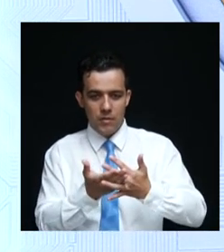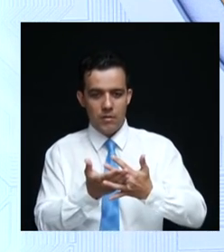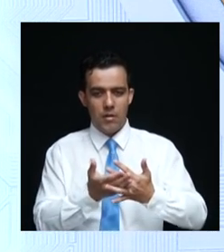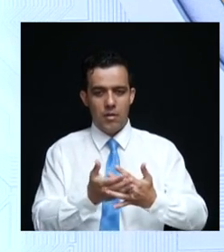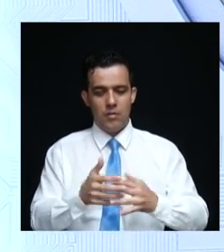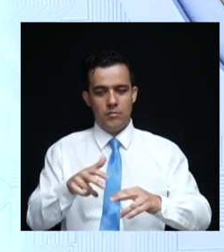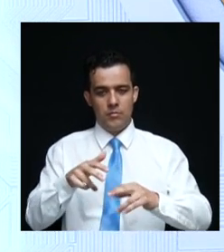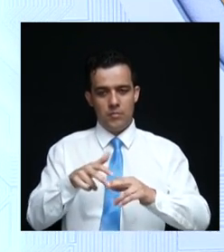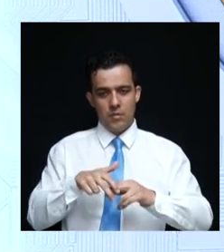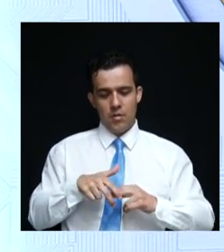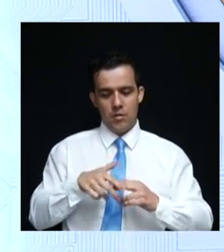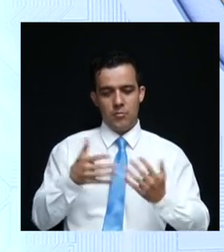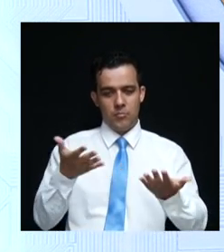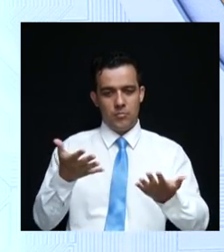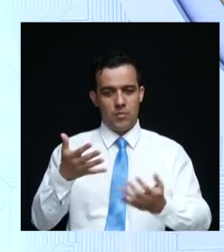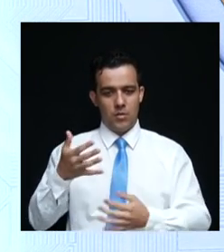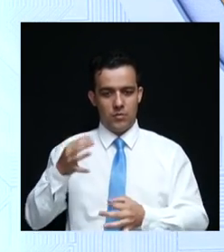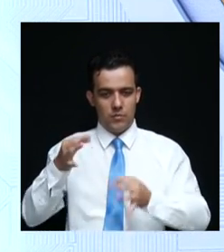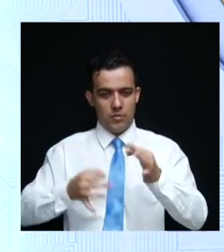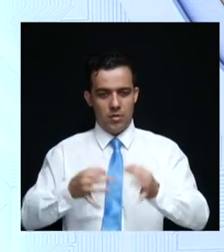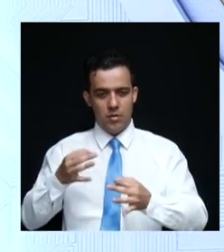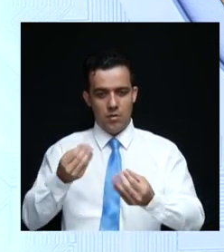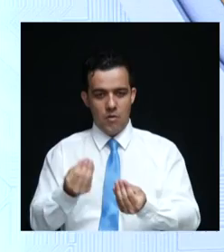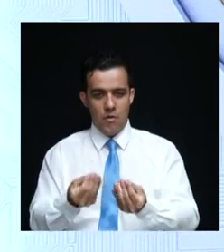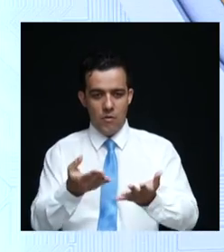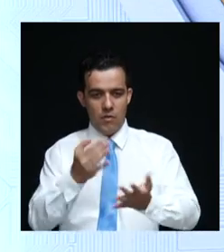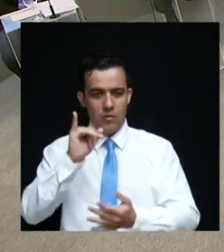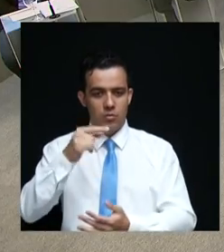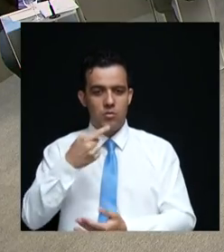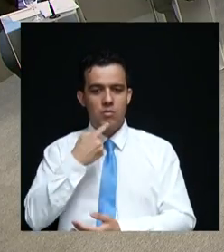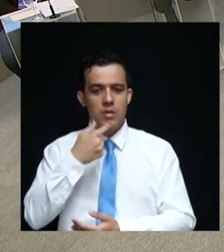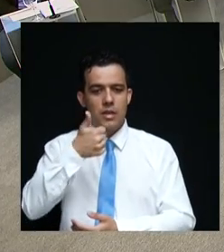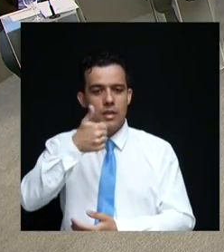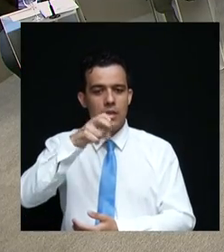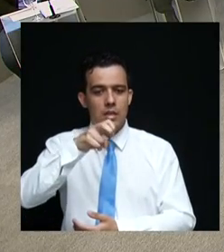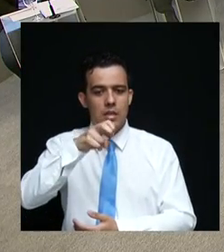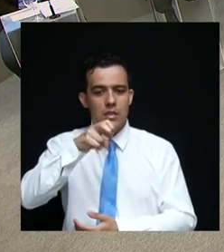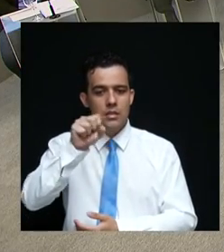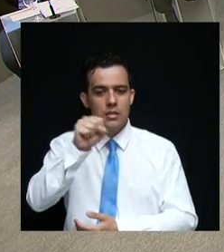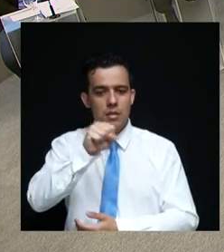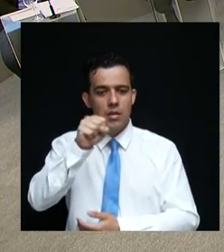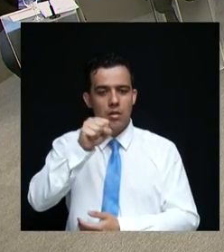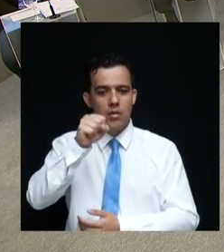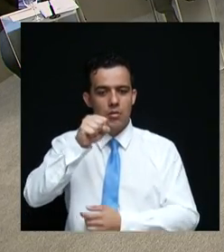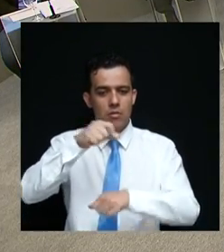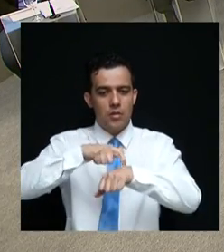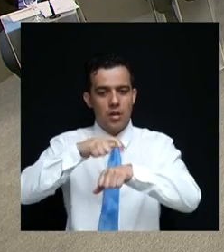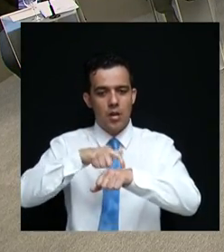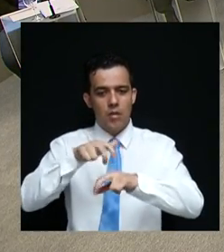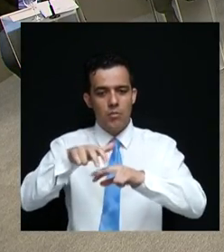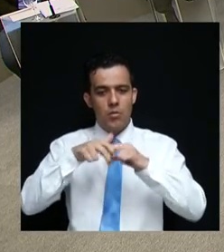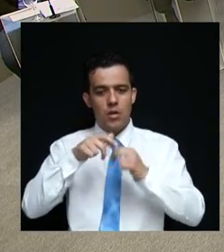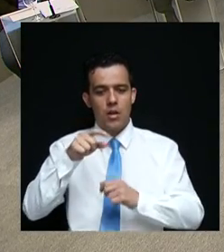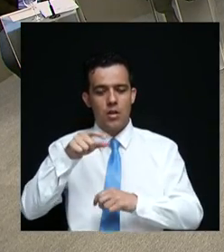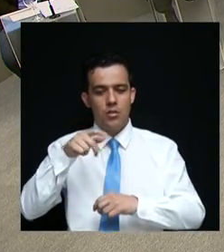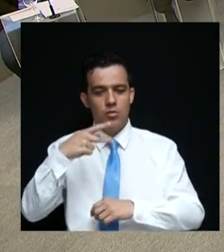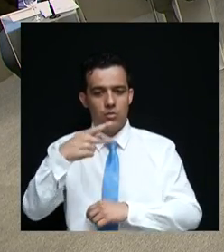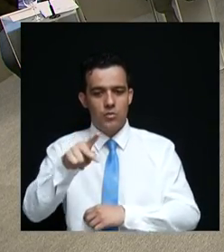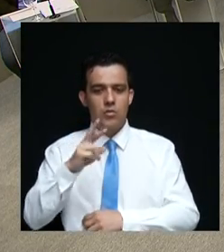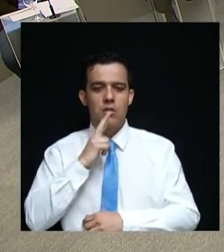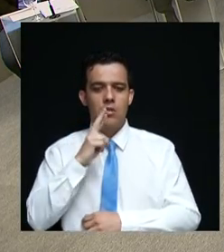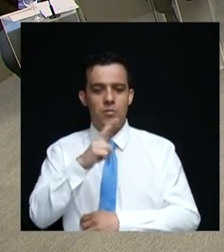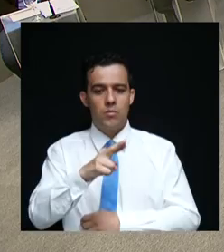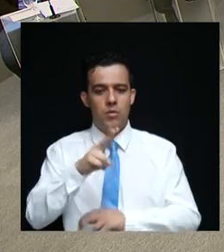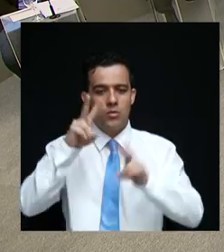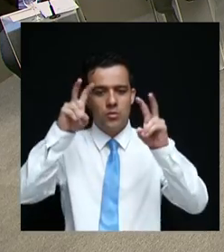por uma questão de justiça, gostaríamos de oferecer ao candidato Zé Ellington 15 segundos de tempo porque durante a sua resposta sobre segurança